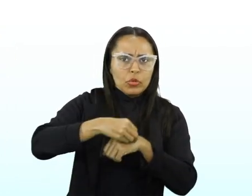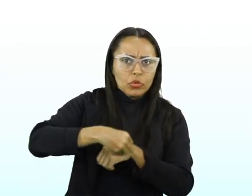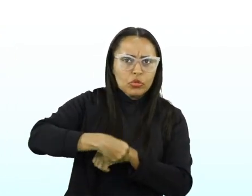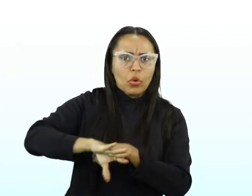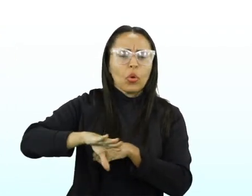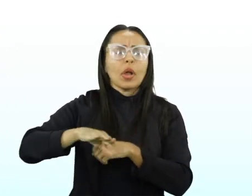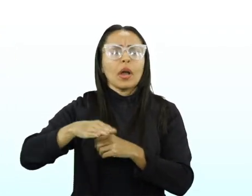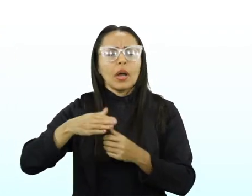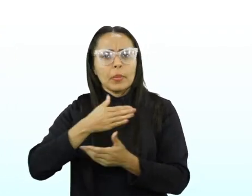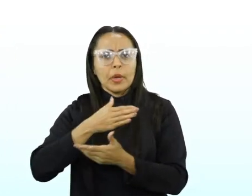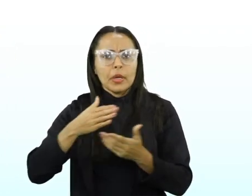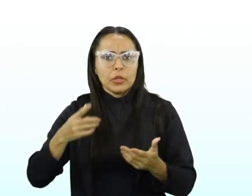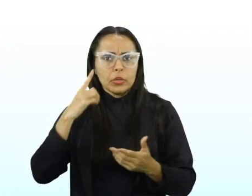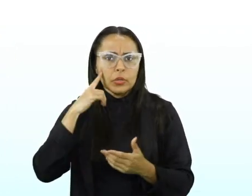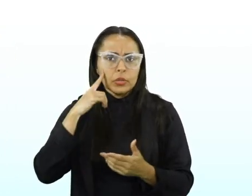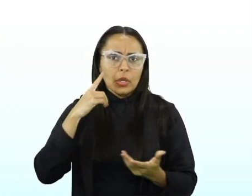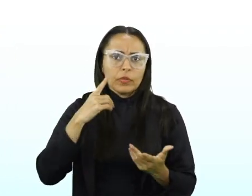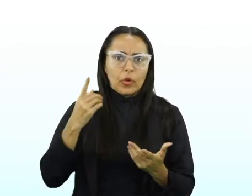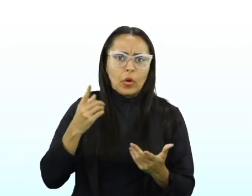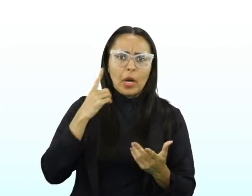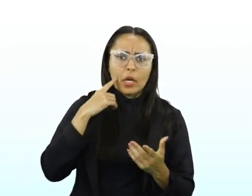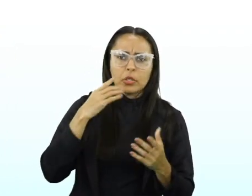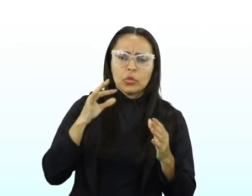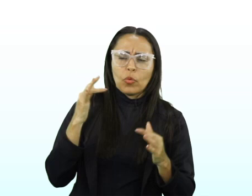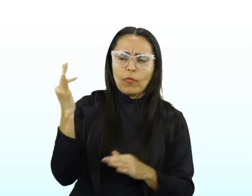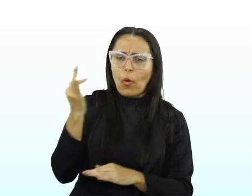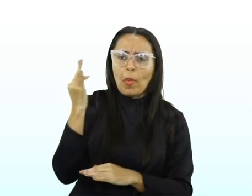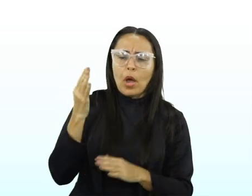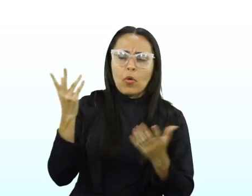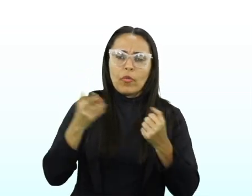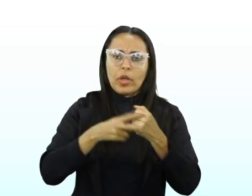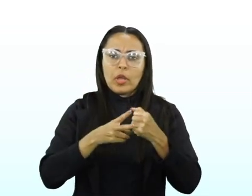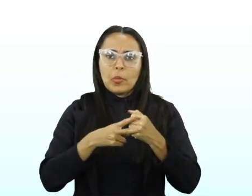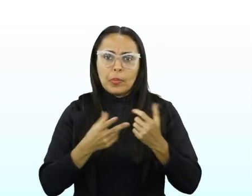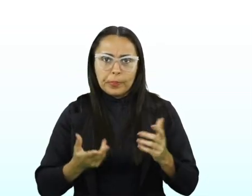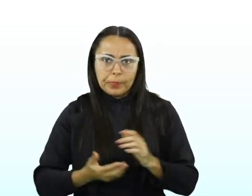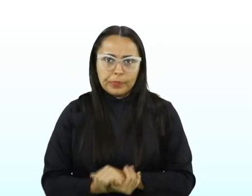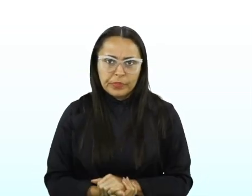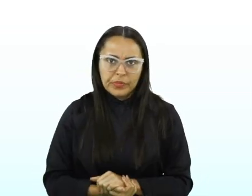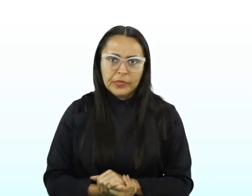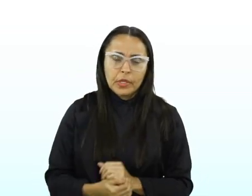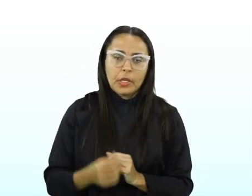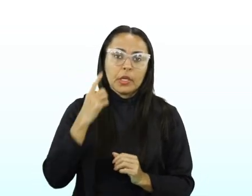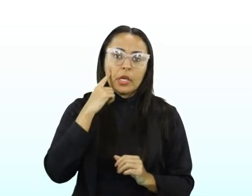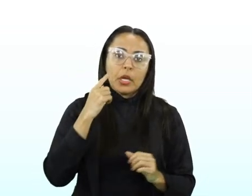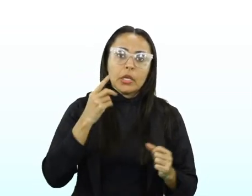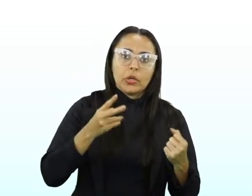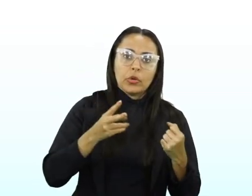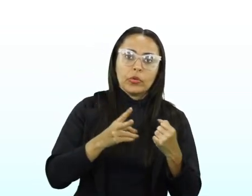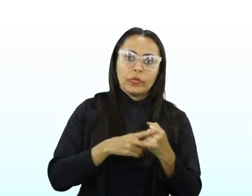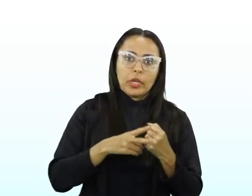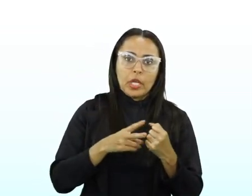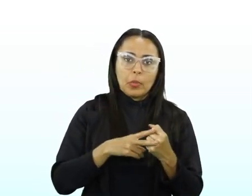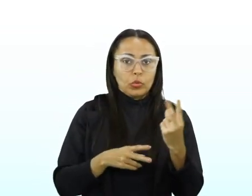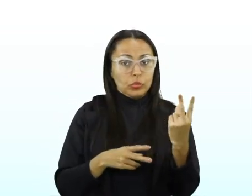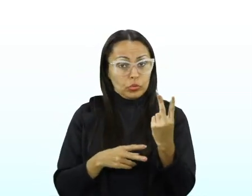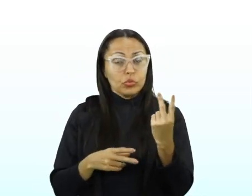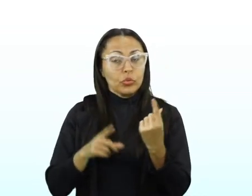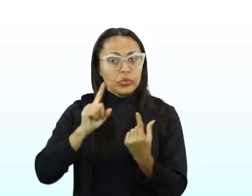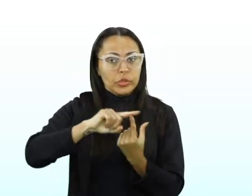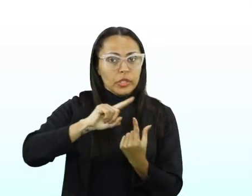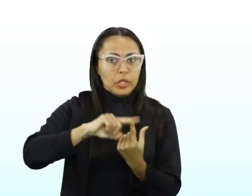verbos no infinitivo, na forma nominal do infinitivo. Então, o infinitivo, os verbos no infinitivo e no